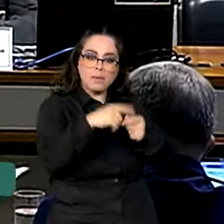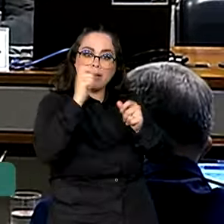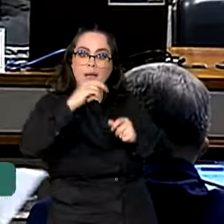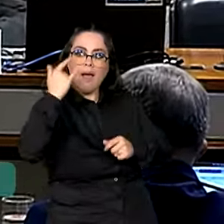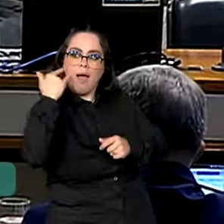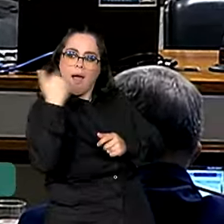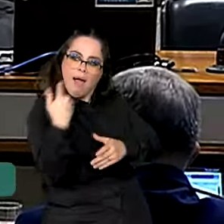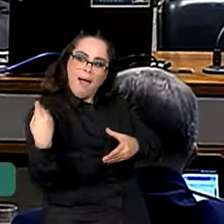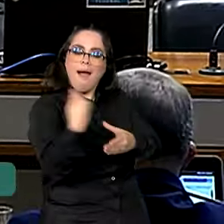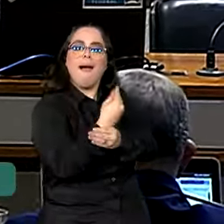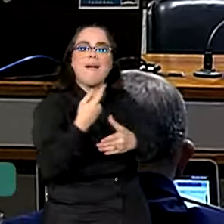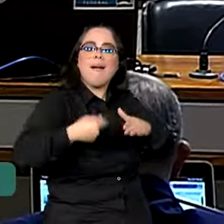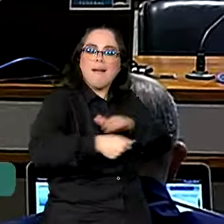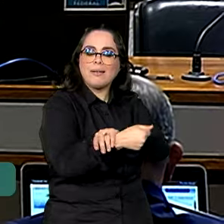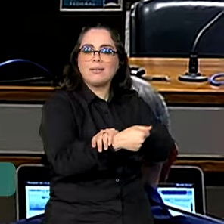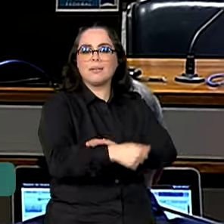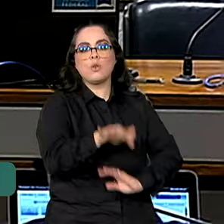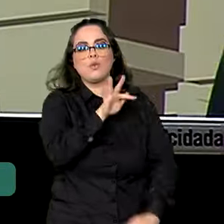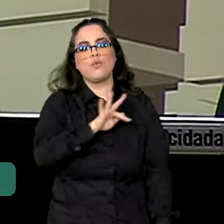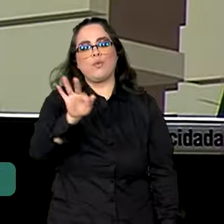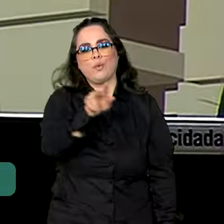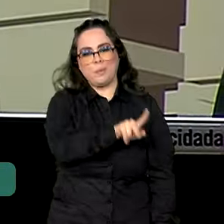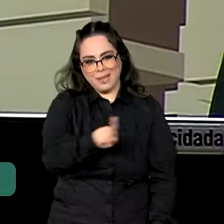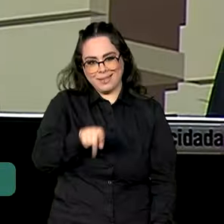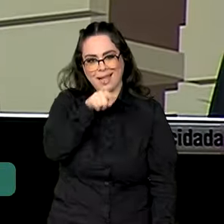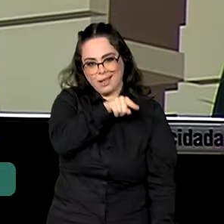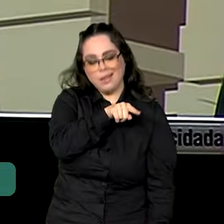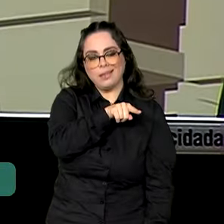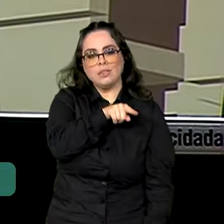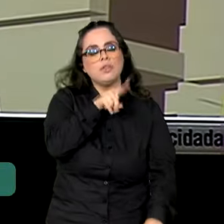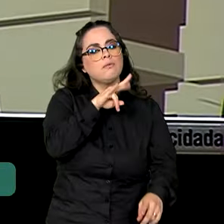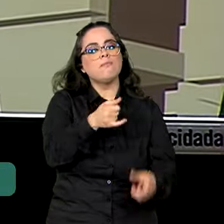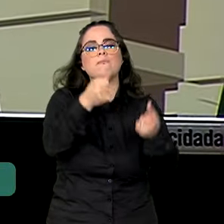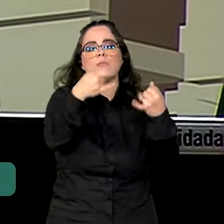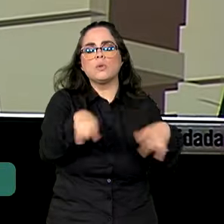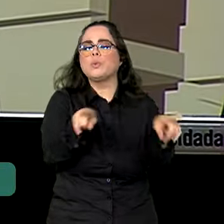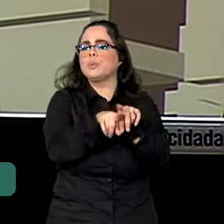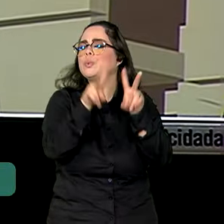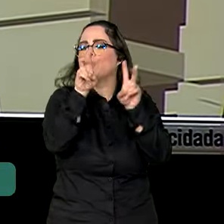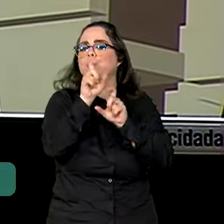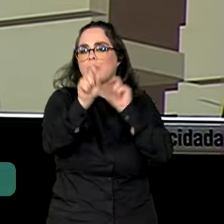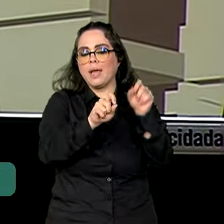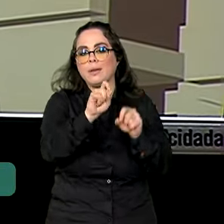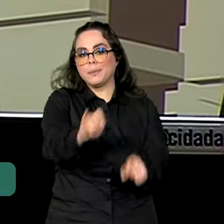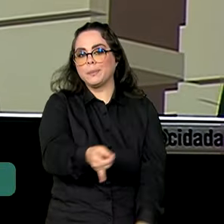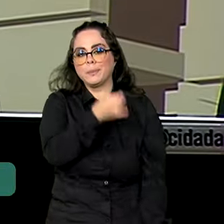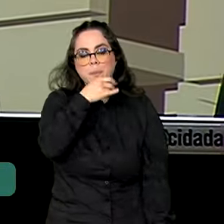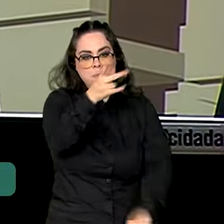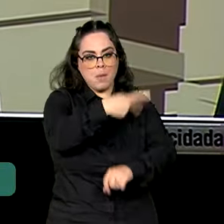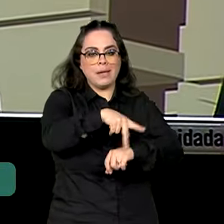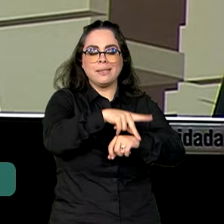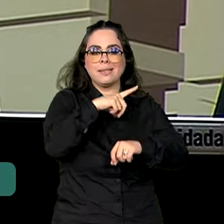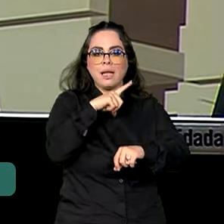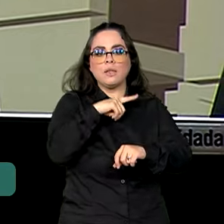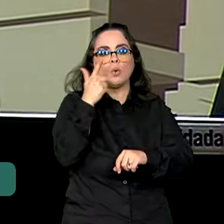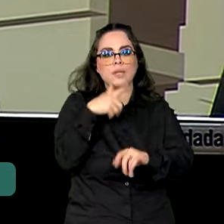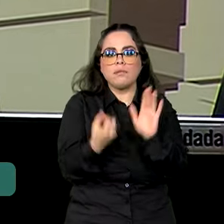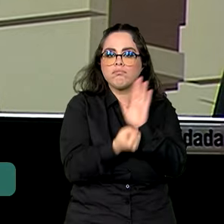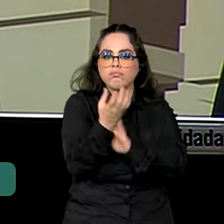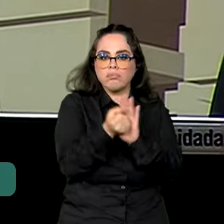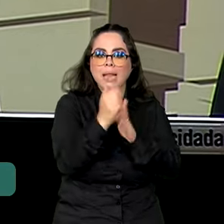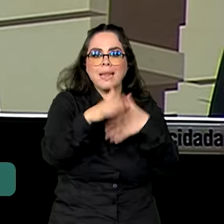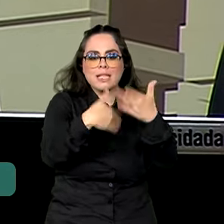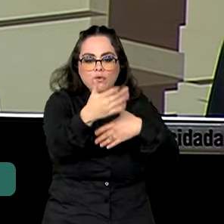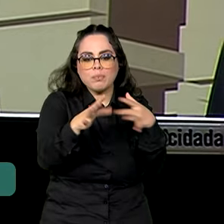investimentos. O futuro presidente da instituição falou ainda sobre a oportunidade que o país tem de promover um desenvolvimento que